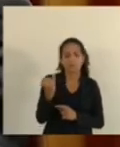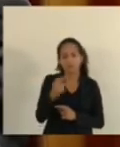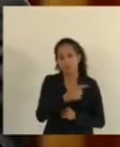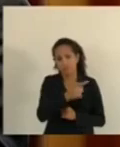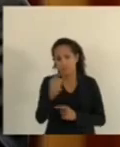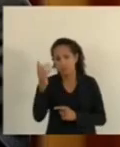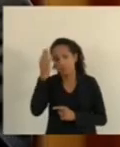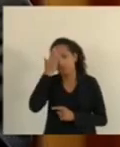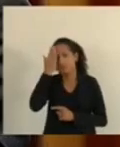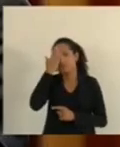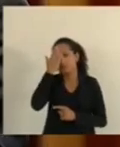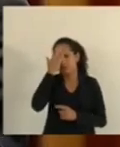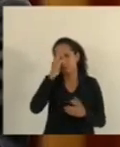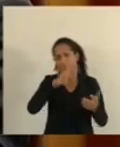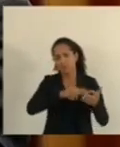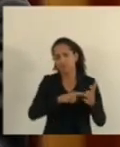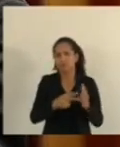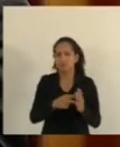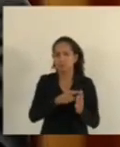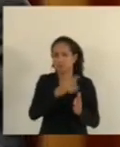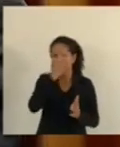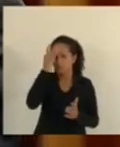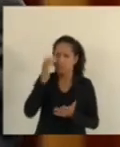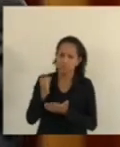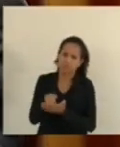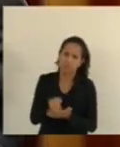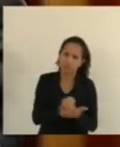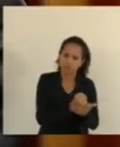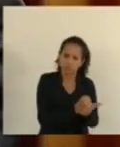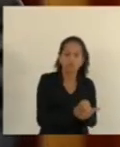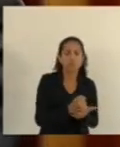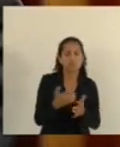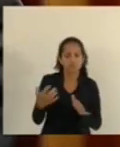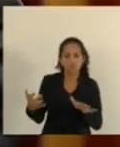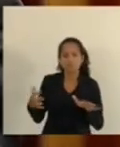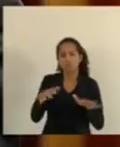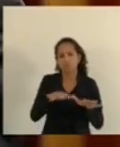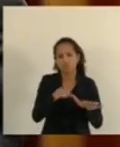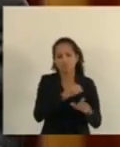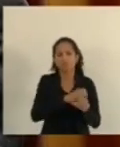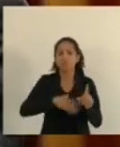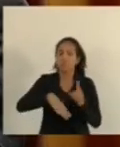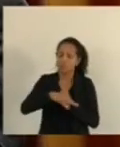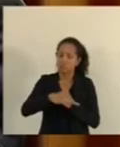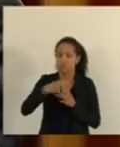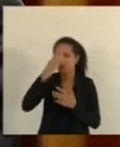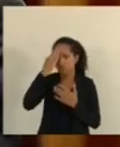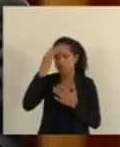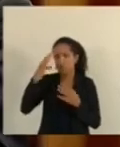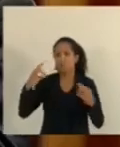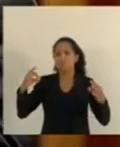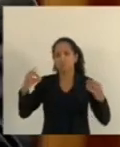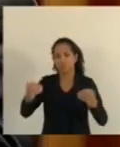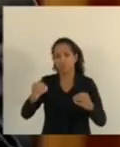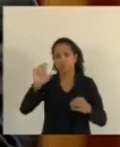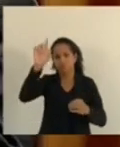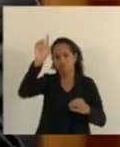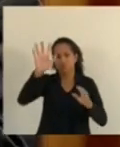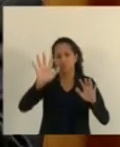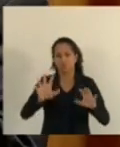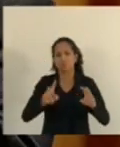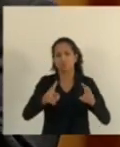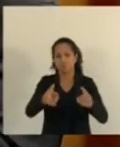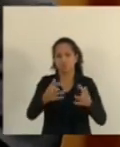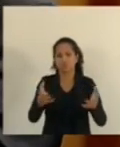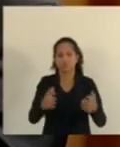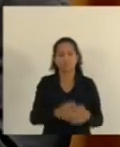Saibam Que essas pessoas Precisam de ajuda E precisam de inclusão Na sociedade Muito obrigado a todos E que Deus continue Nos abençoando